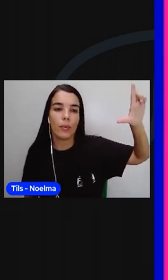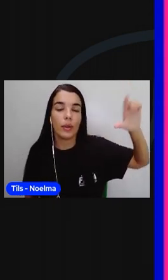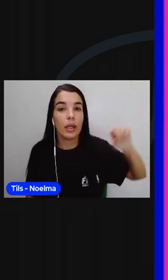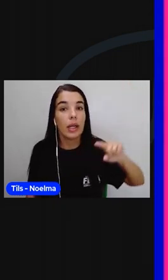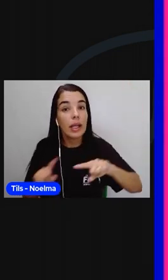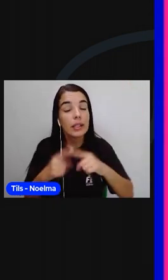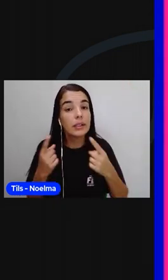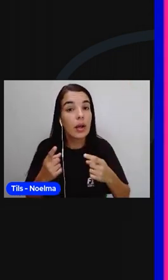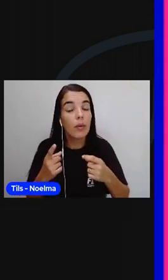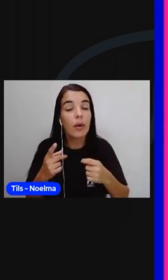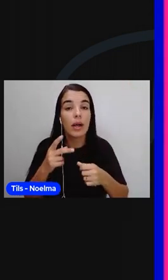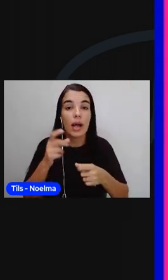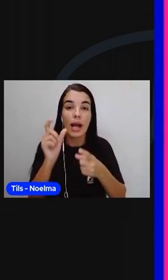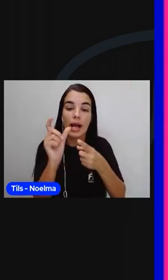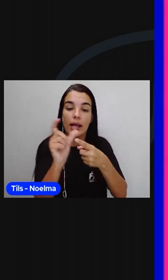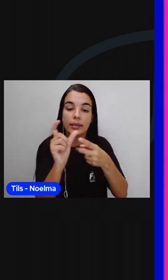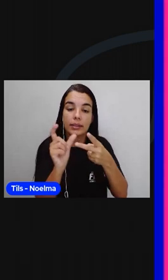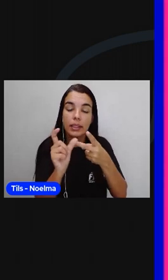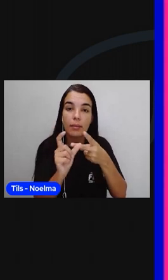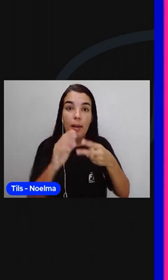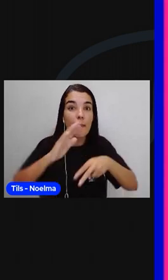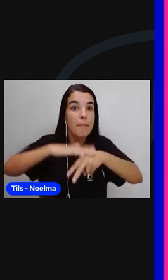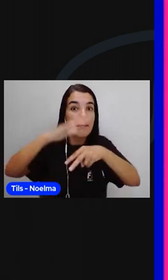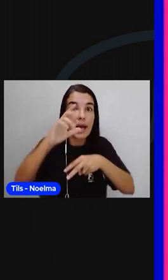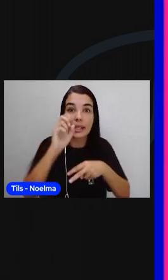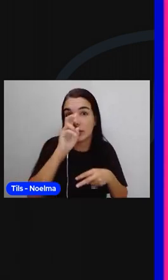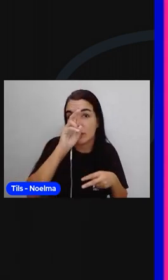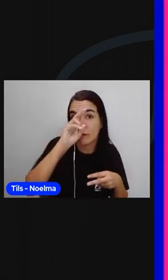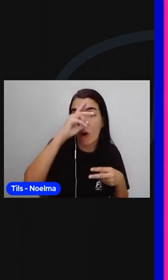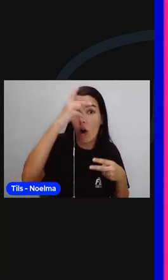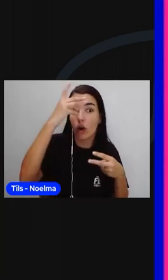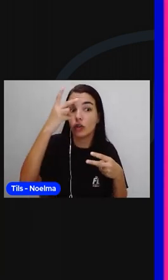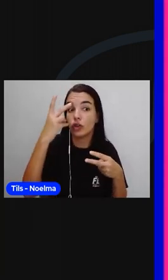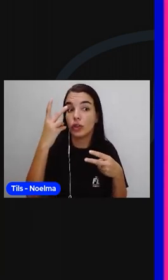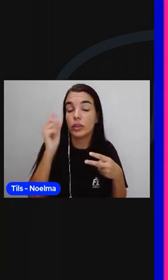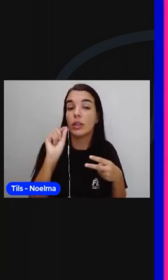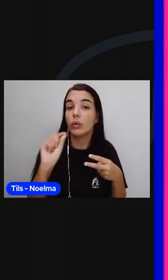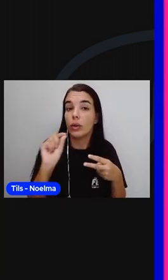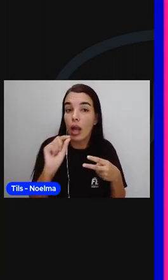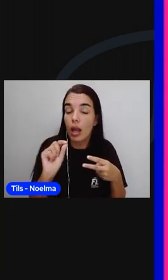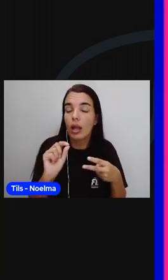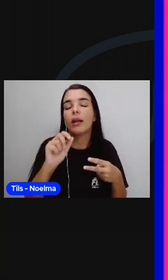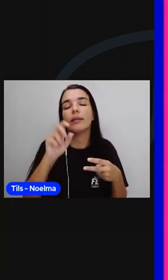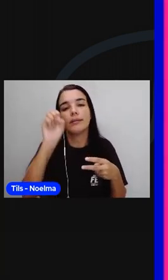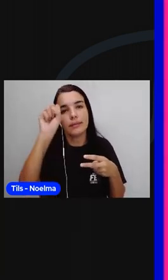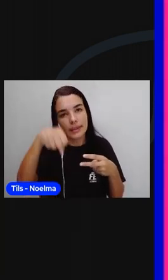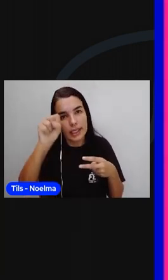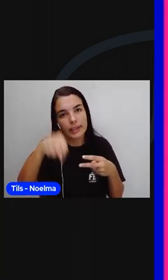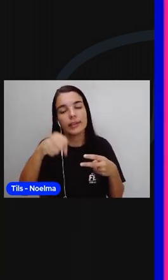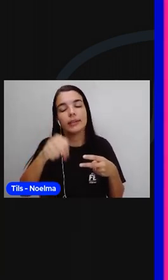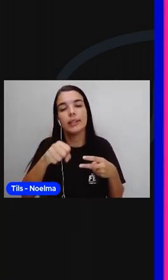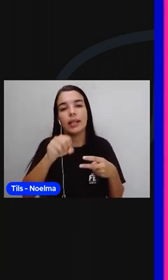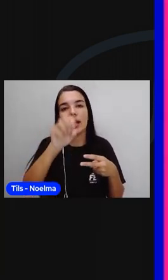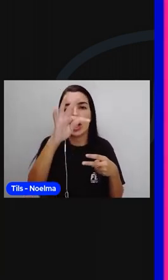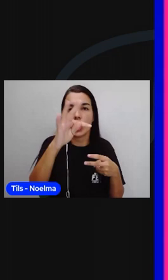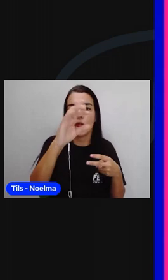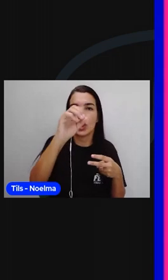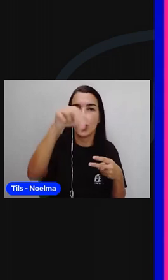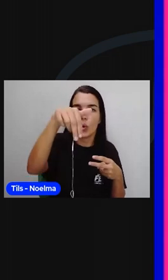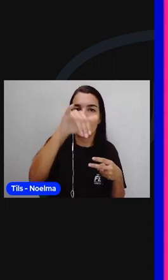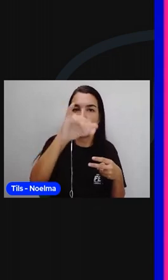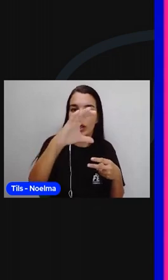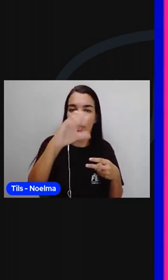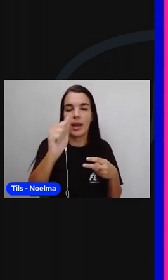que eu falei com mais ênfase, que eu falei com mais força, é a sílaba tônica. Então, papel